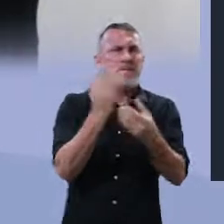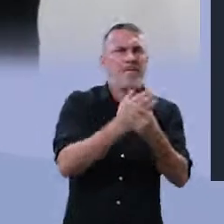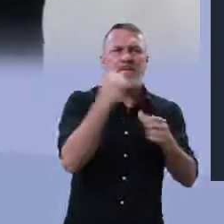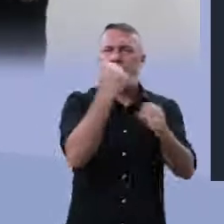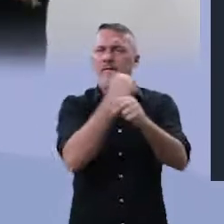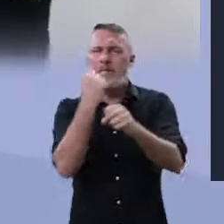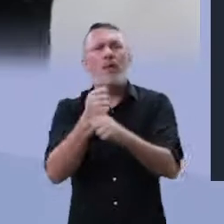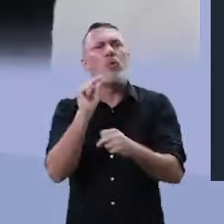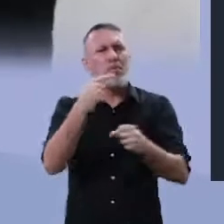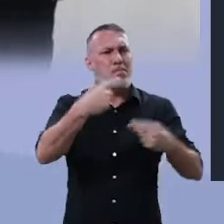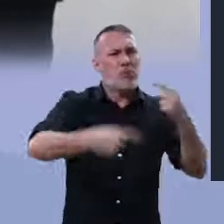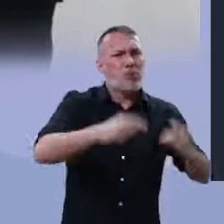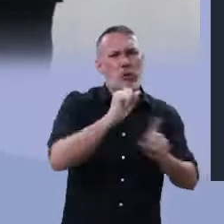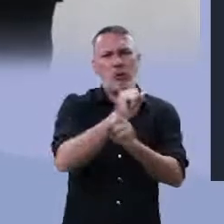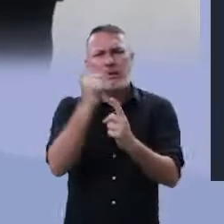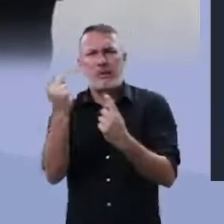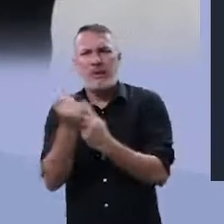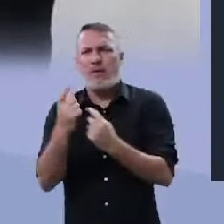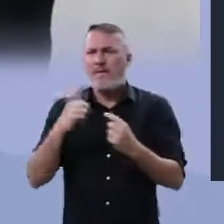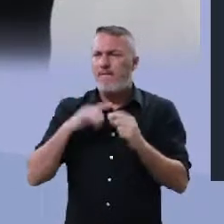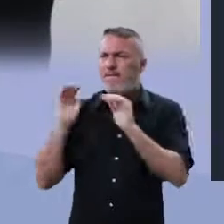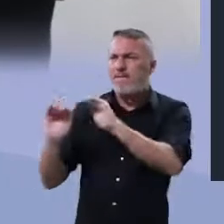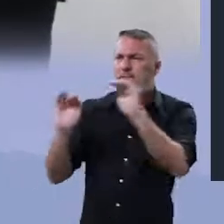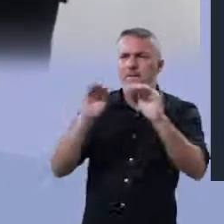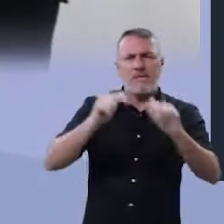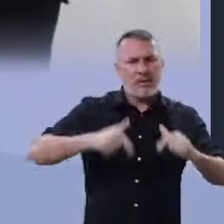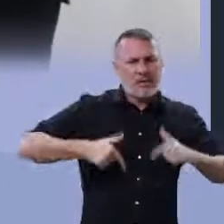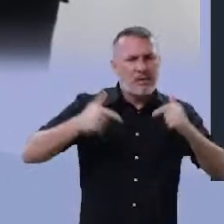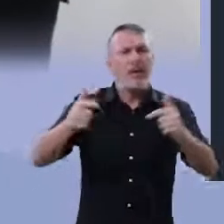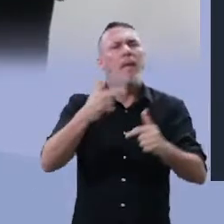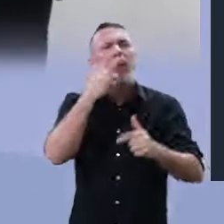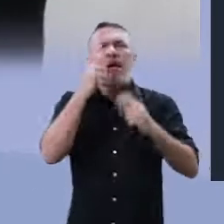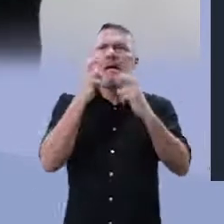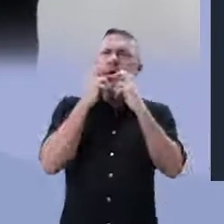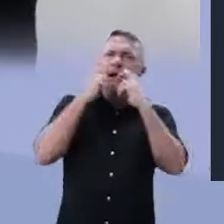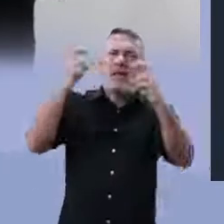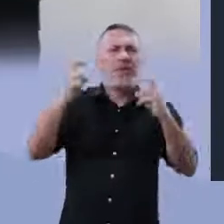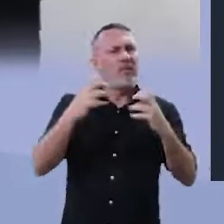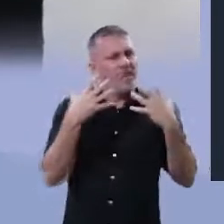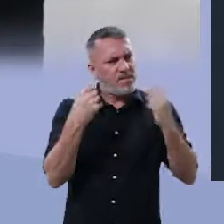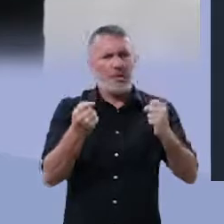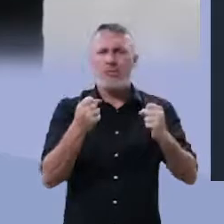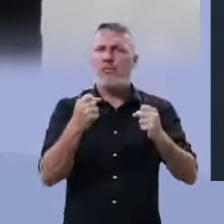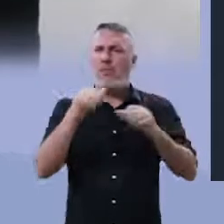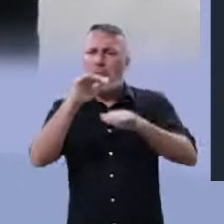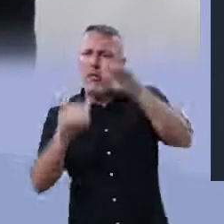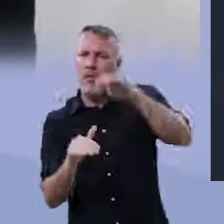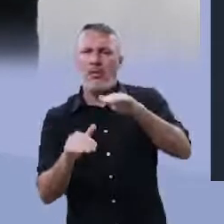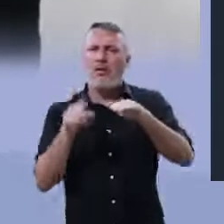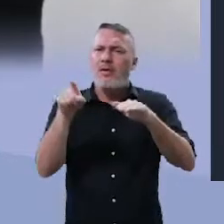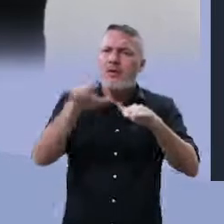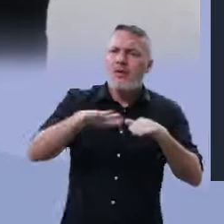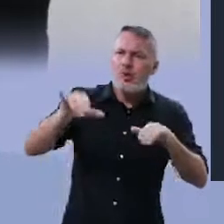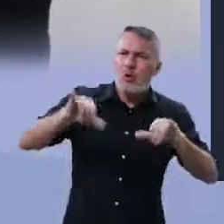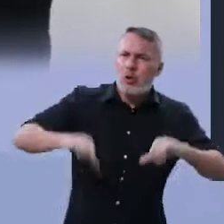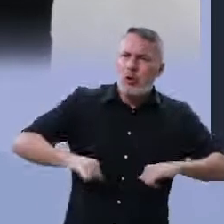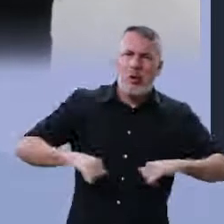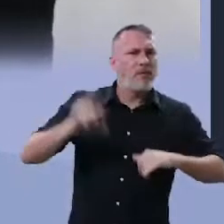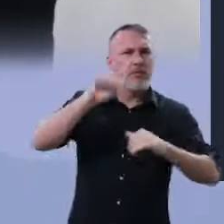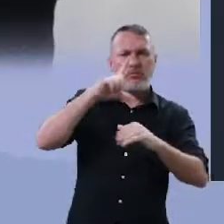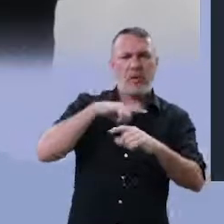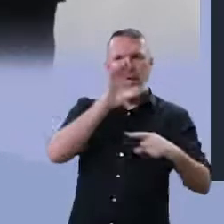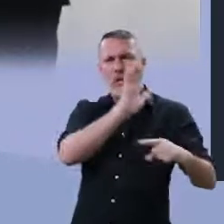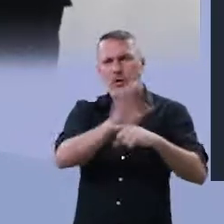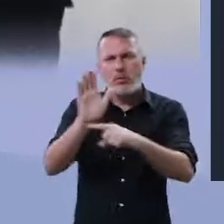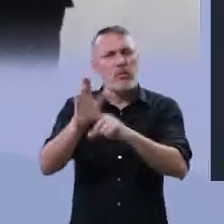engajador, é o papel literário de levar ao outro, de gritar em nome do fraco, em nome do oprimido,